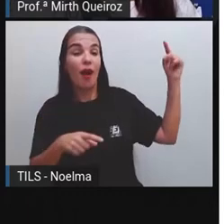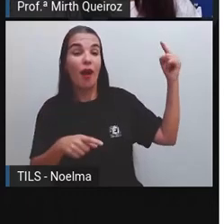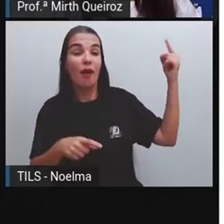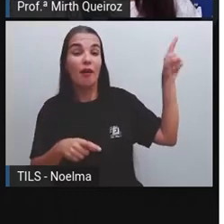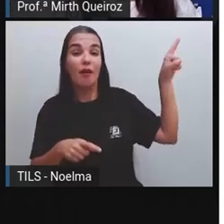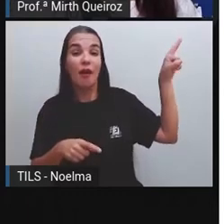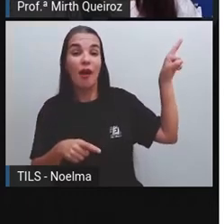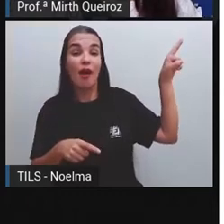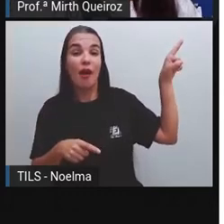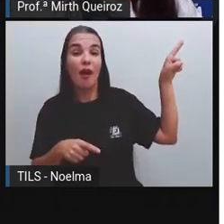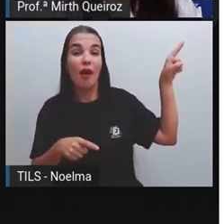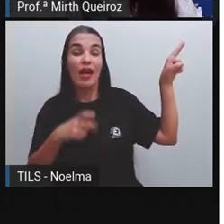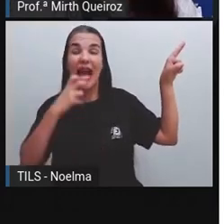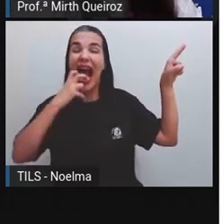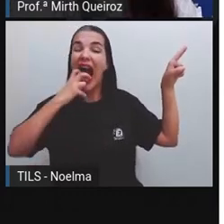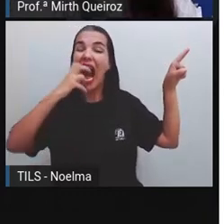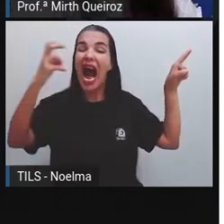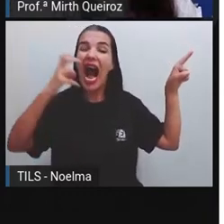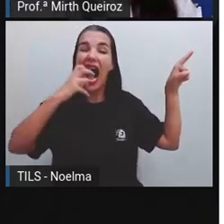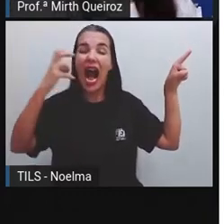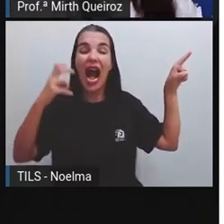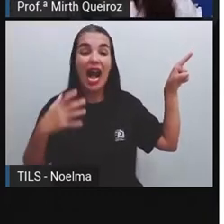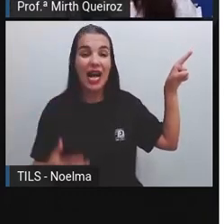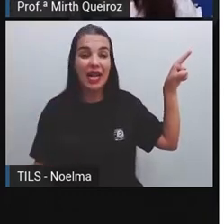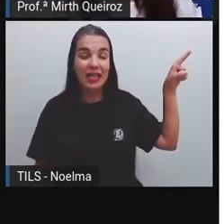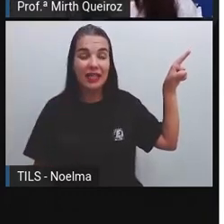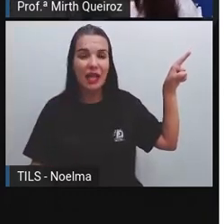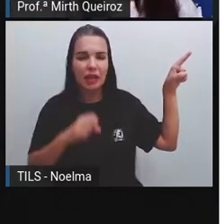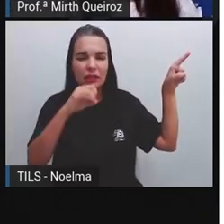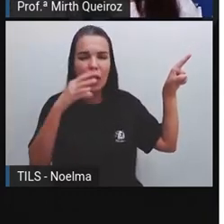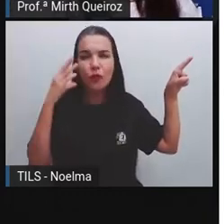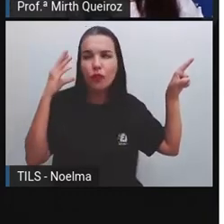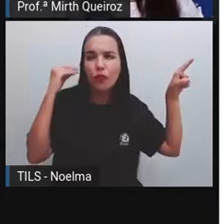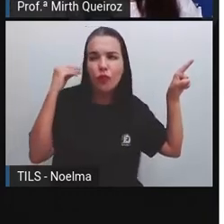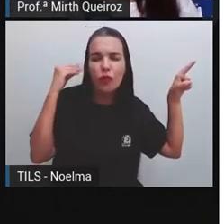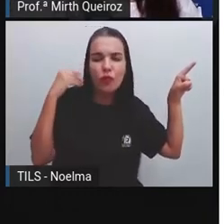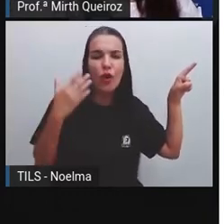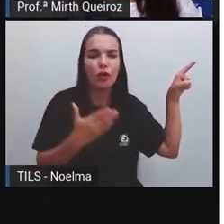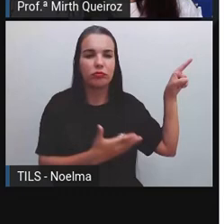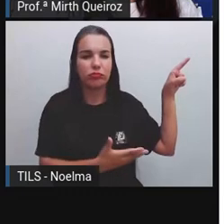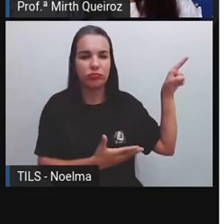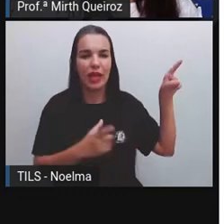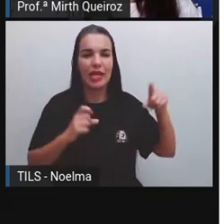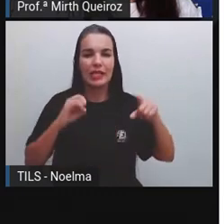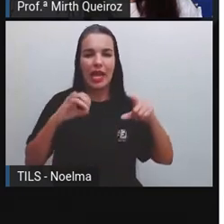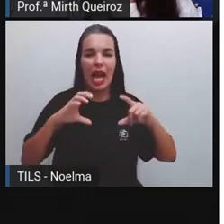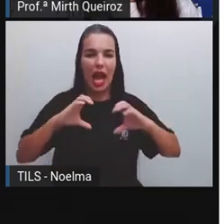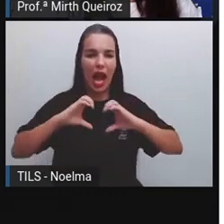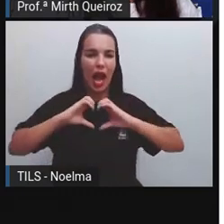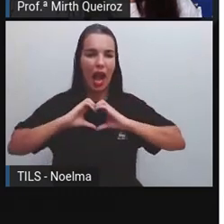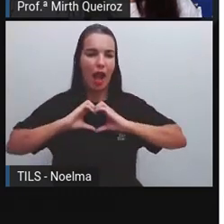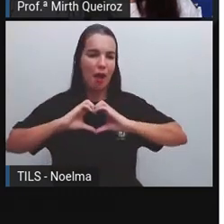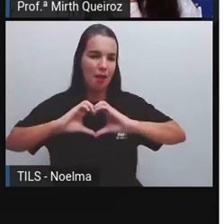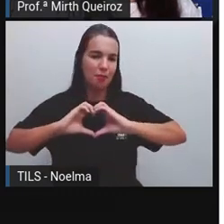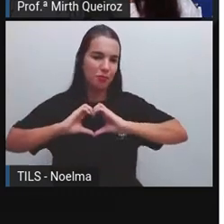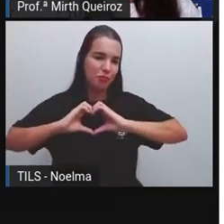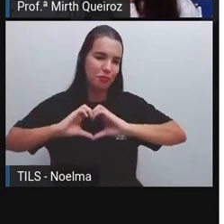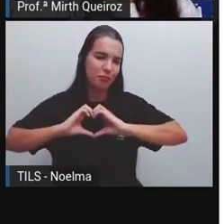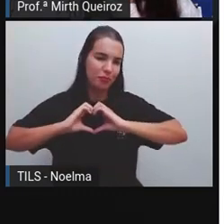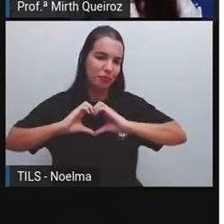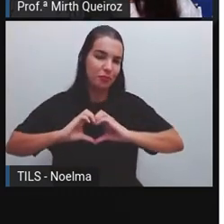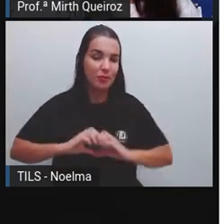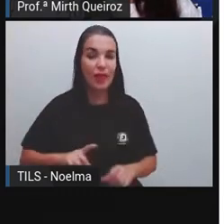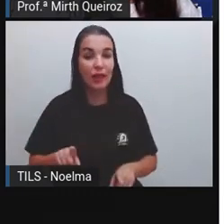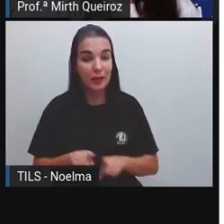Cochicho. Não conte isso pra ninguém. Amor. Pelo tipo de balão, que é em formato de coração, né? Já